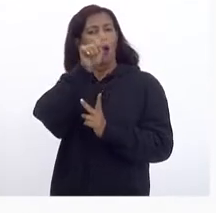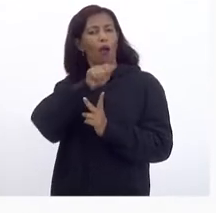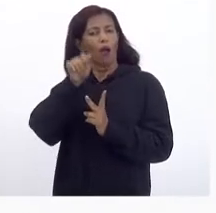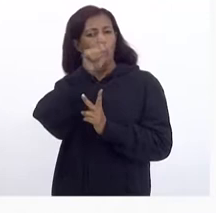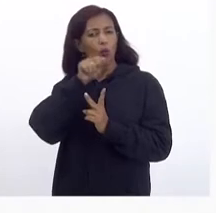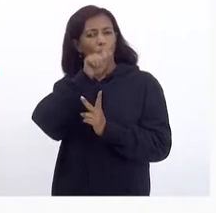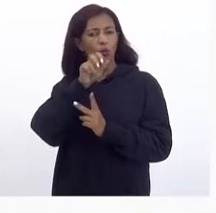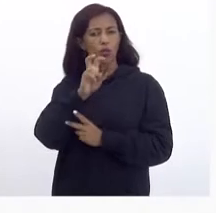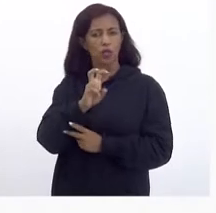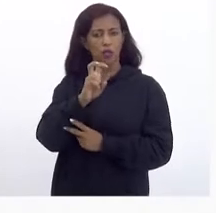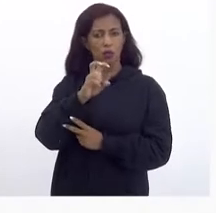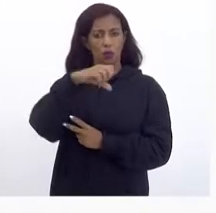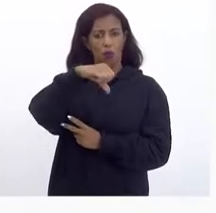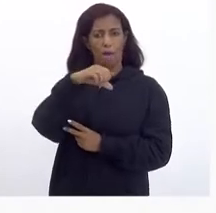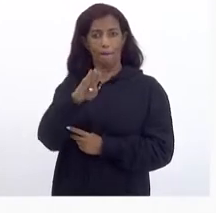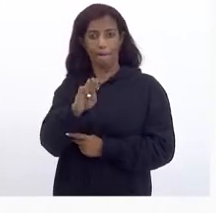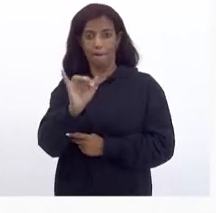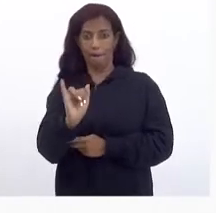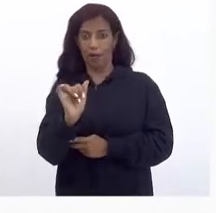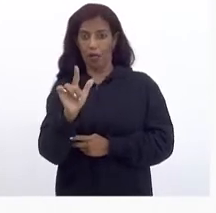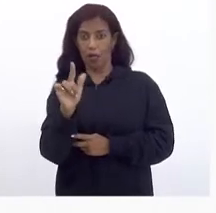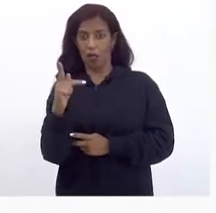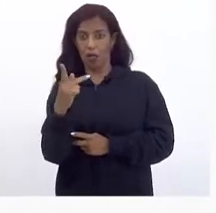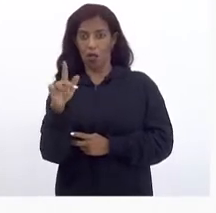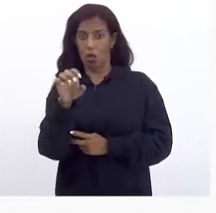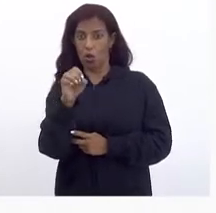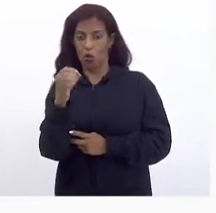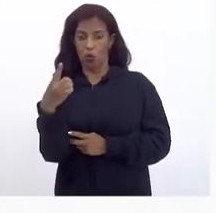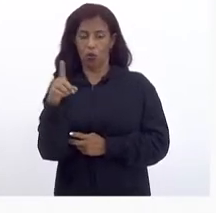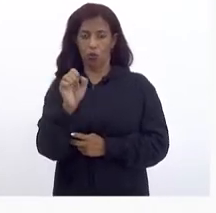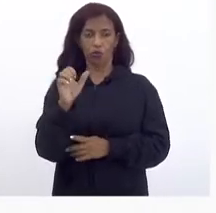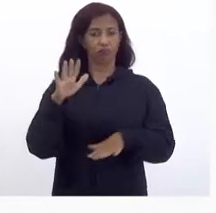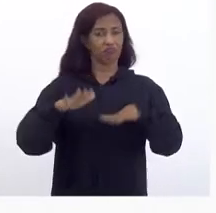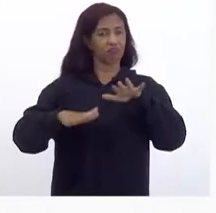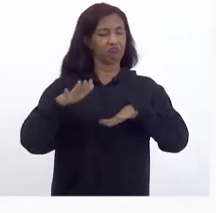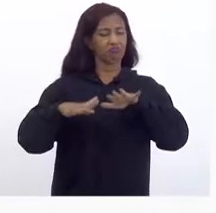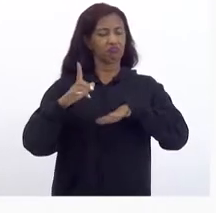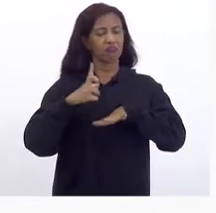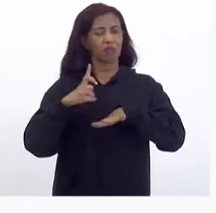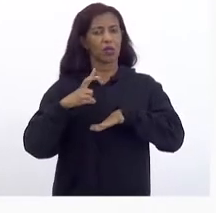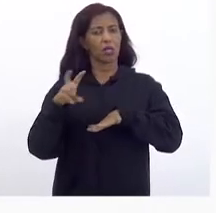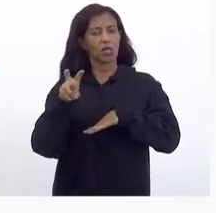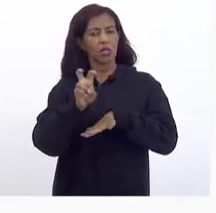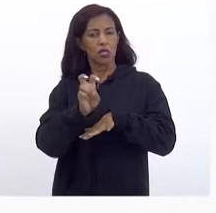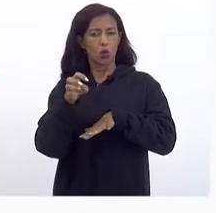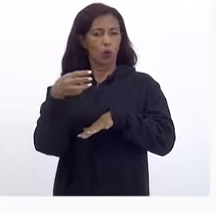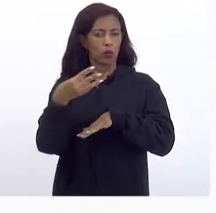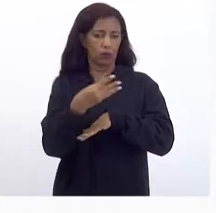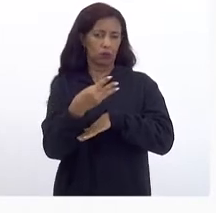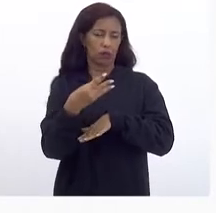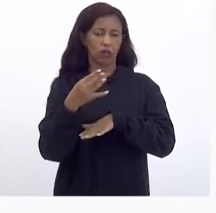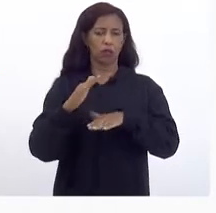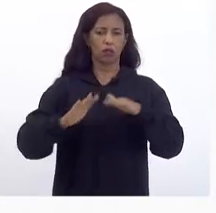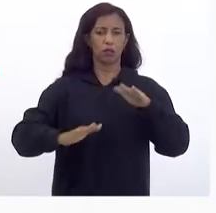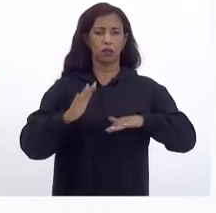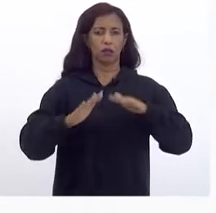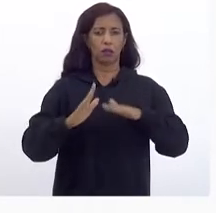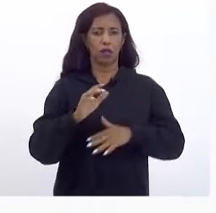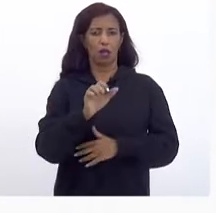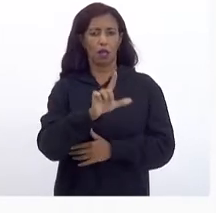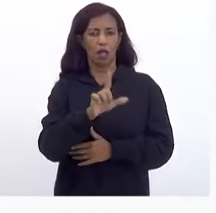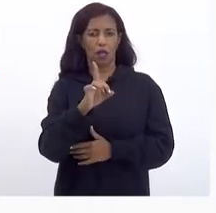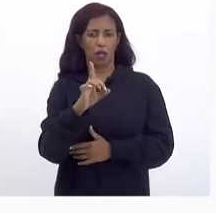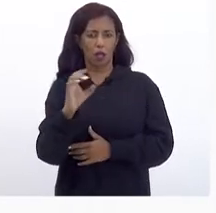bi Nós temos Uma previsão De 53 Na RDO